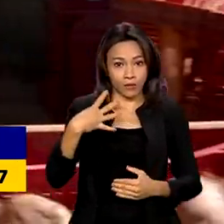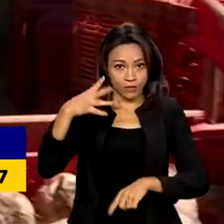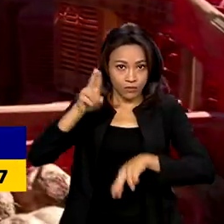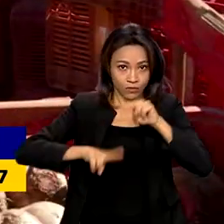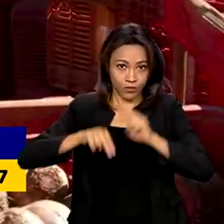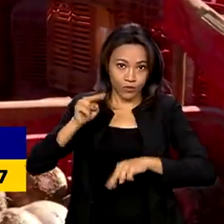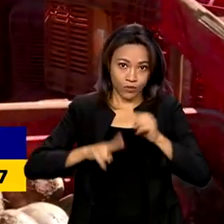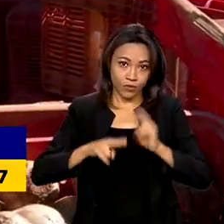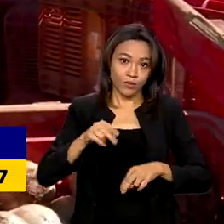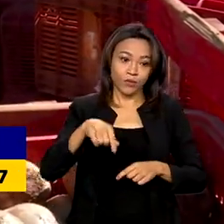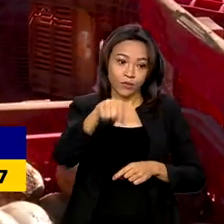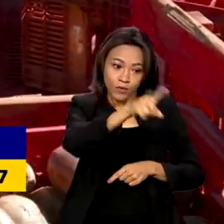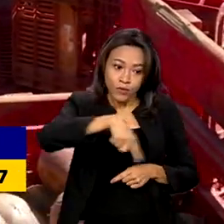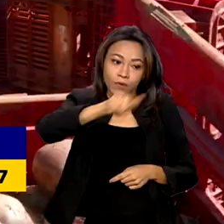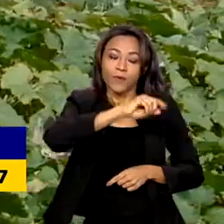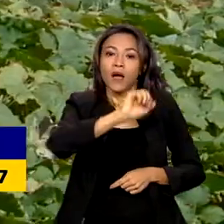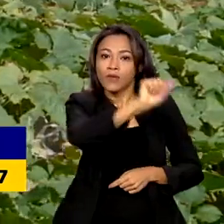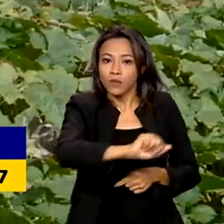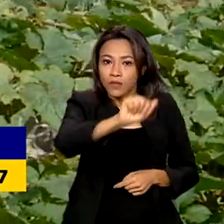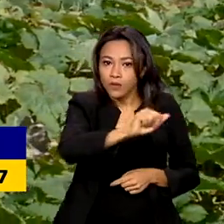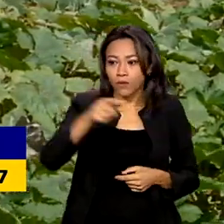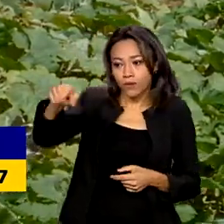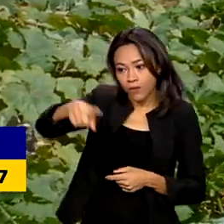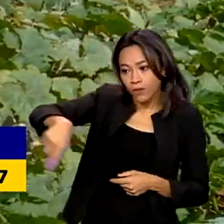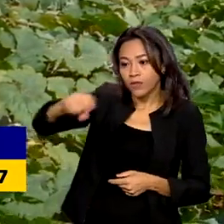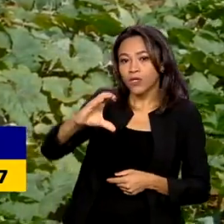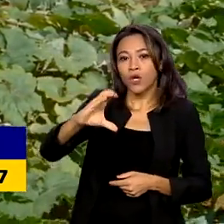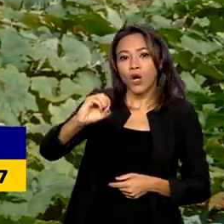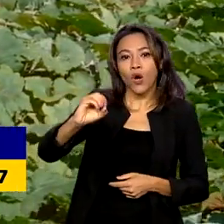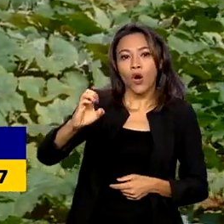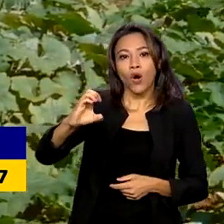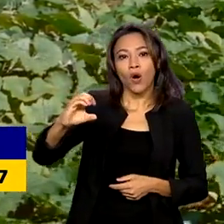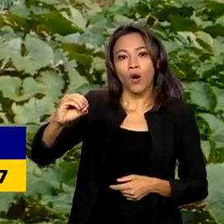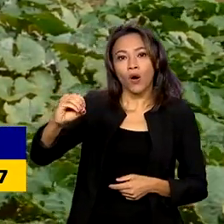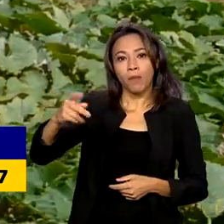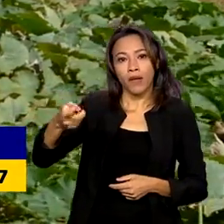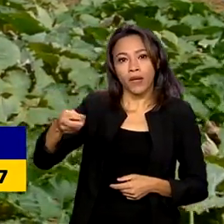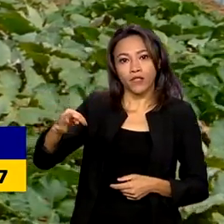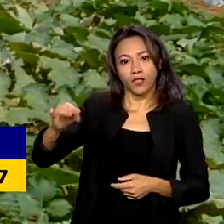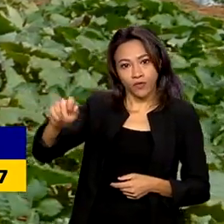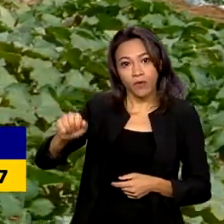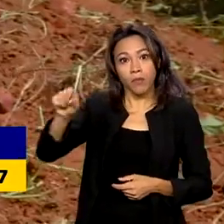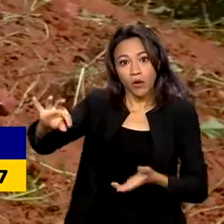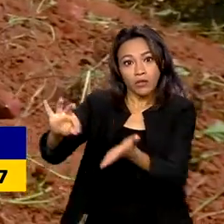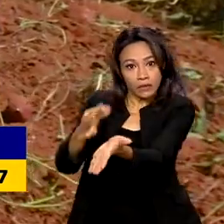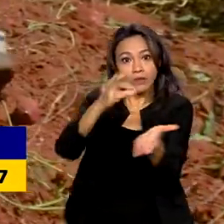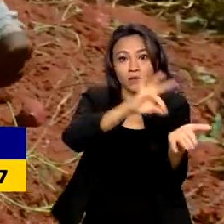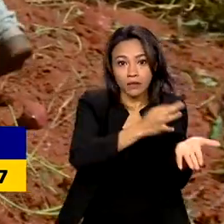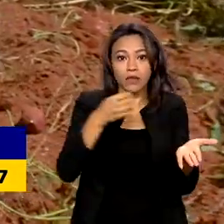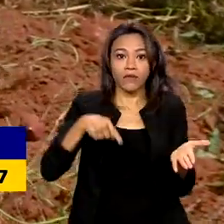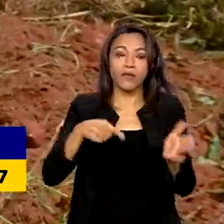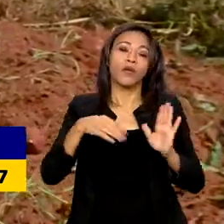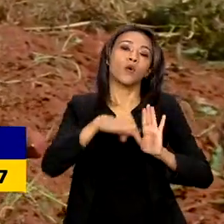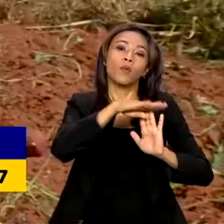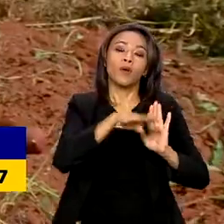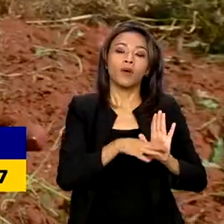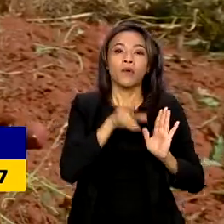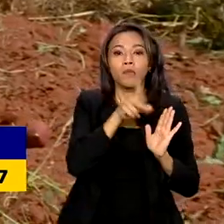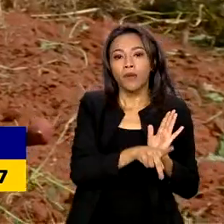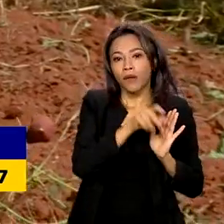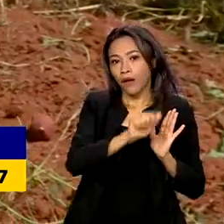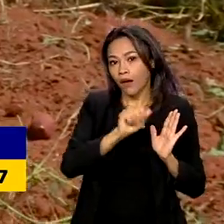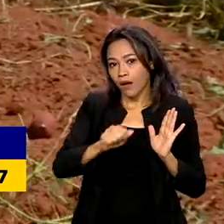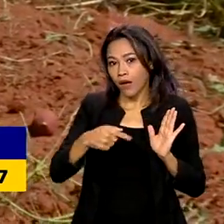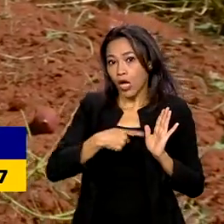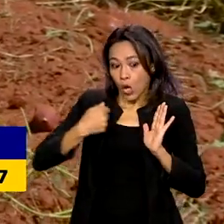cooperativas da agricultura familiar podem inscrever projetos para o Programa de Aquisição de Alimentos, o PAA, na categoria Compra